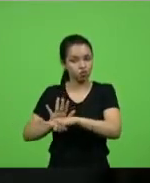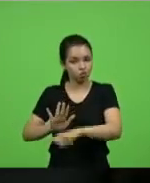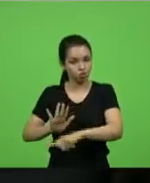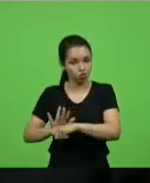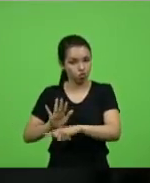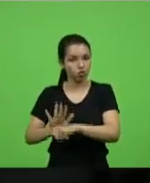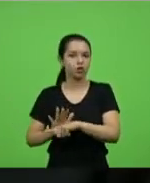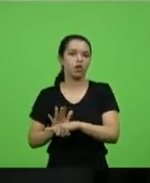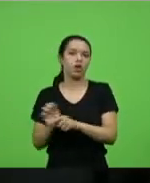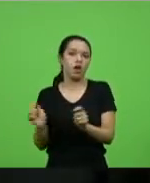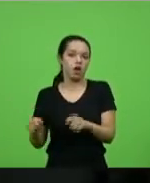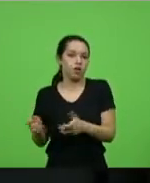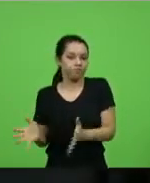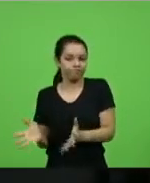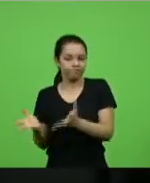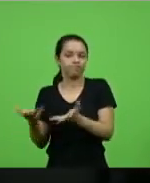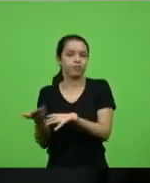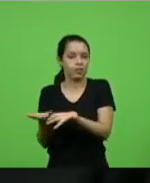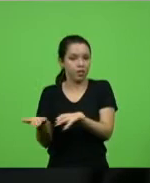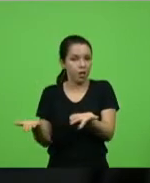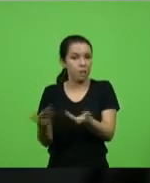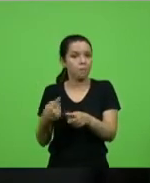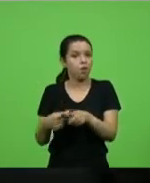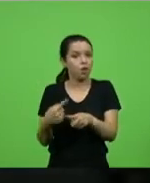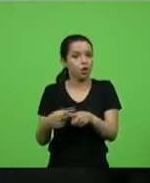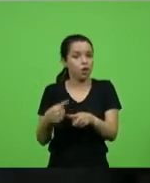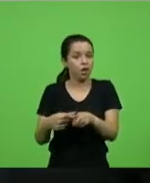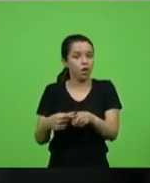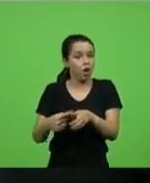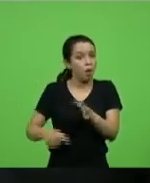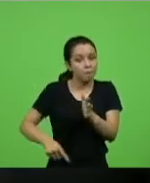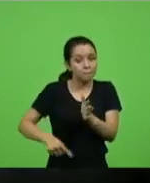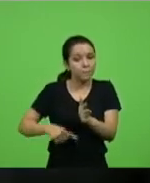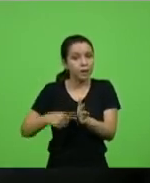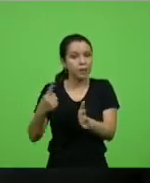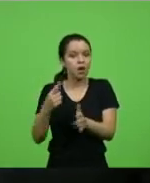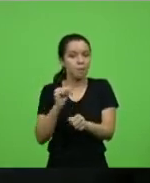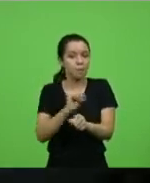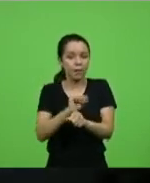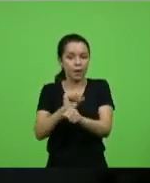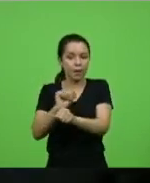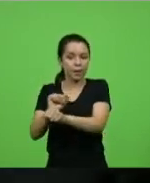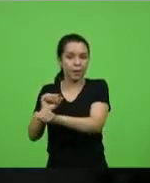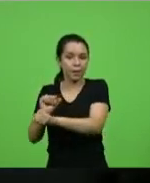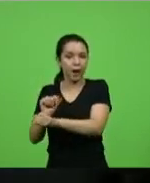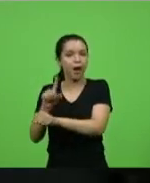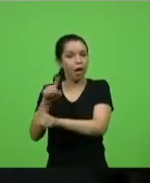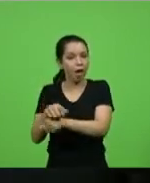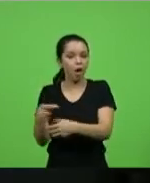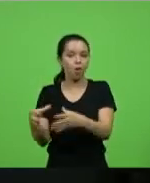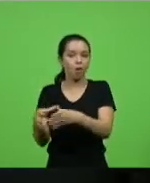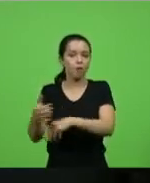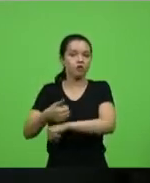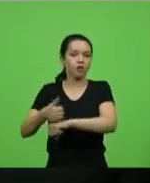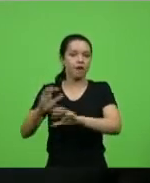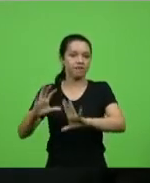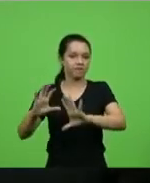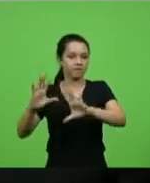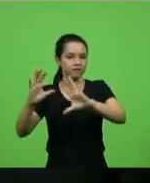fato, uma vez que o primeiro setor que parou tudo foi o setor de eventos e ele gera uma rede